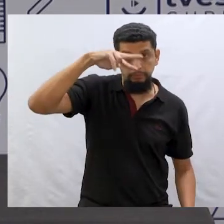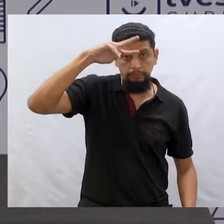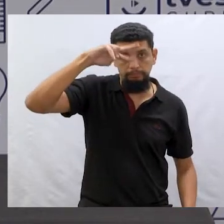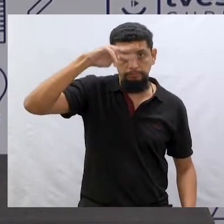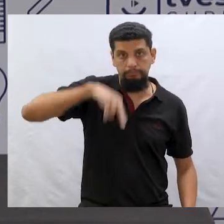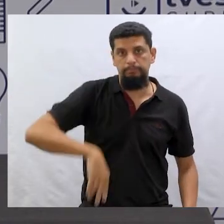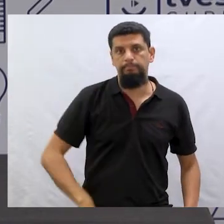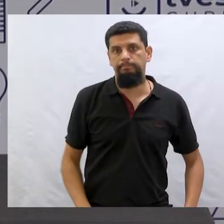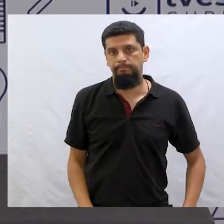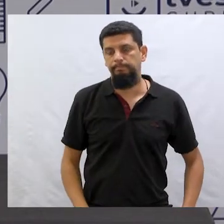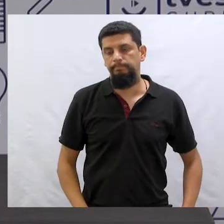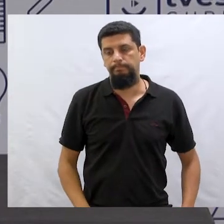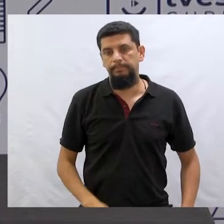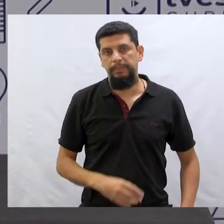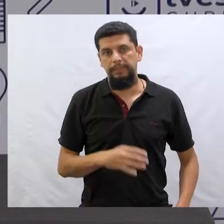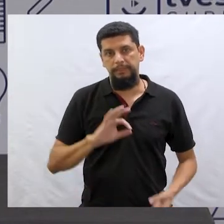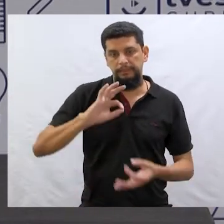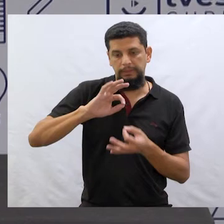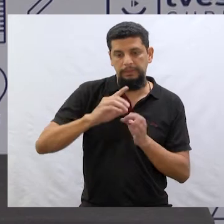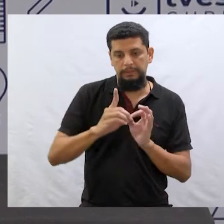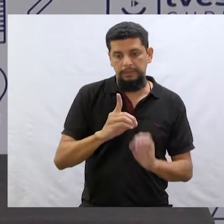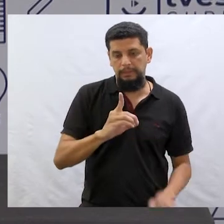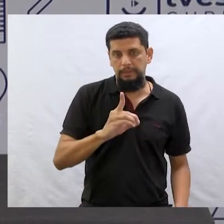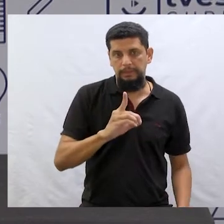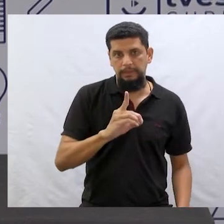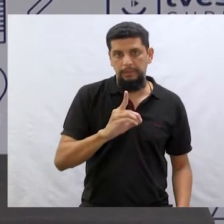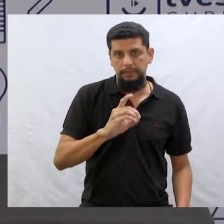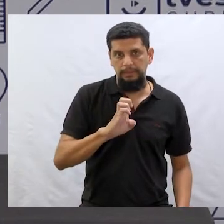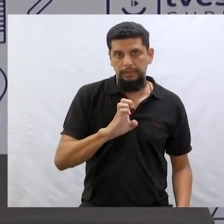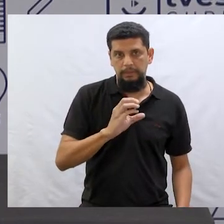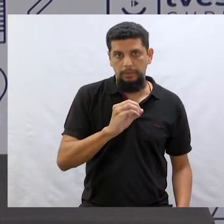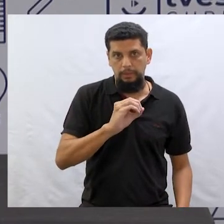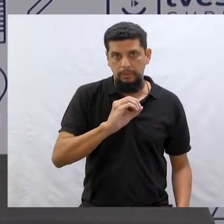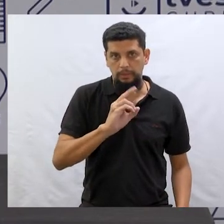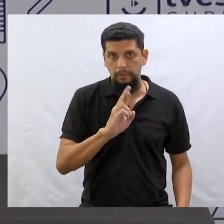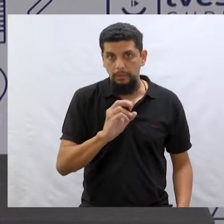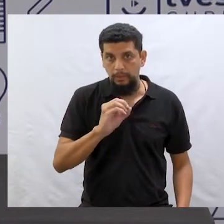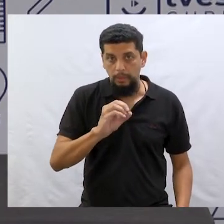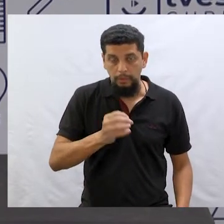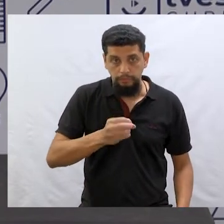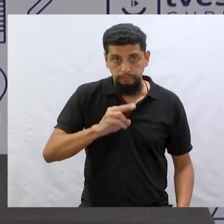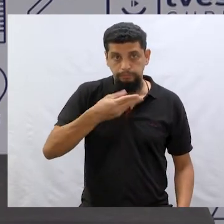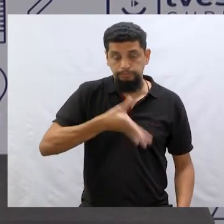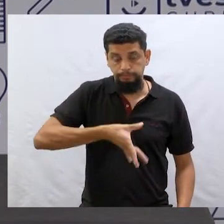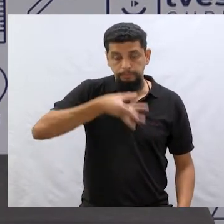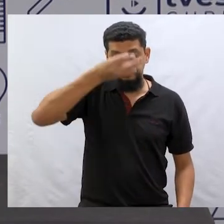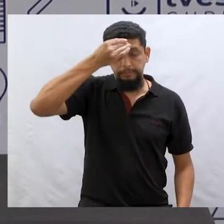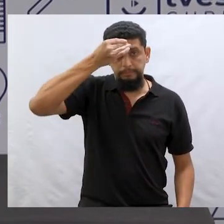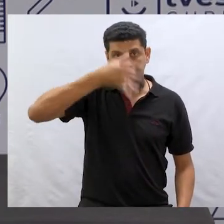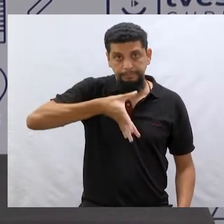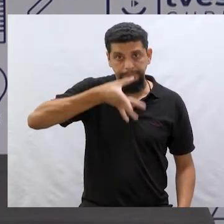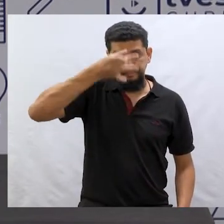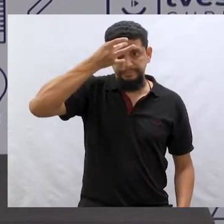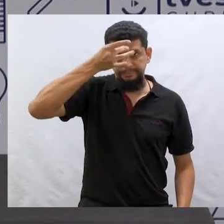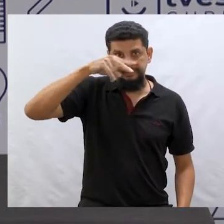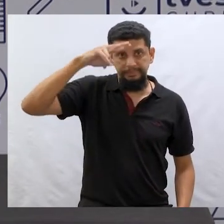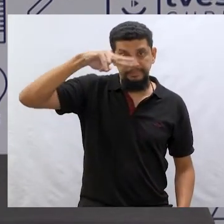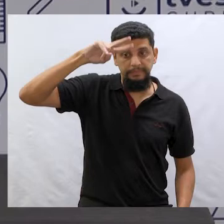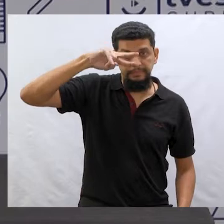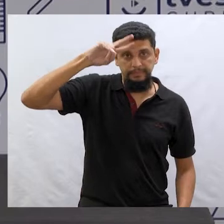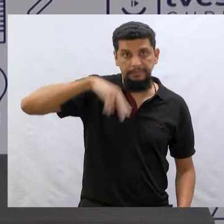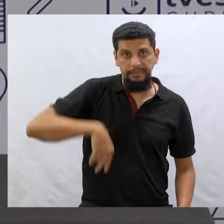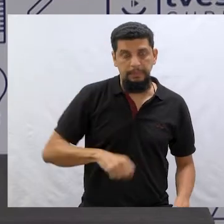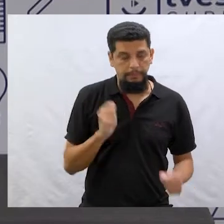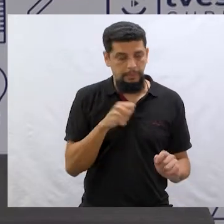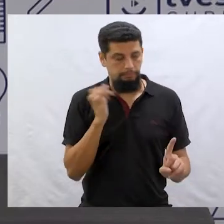embelezou essas histórias, decorou essas histórias também. Legal, né? Fez uma decoração na